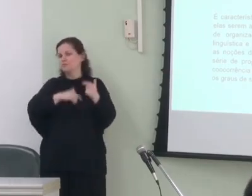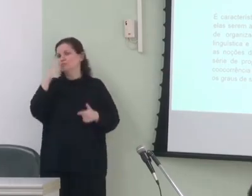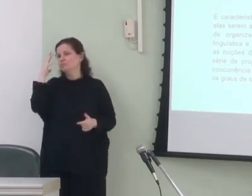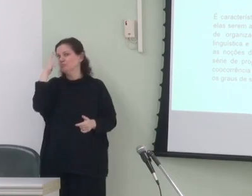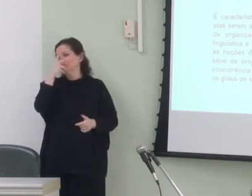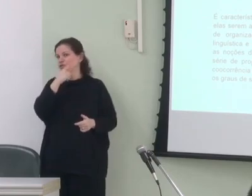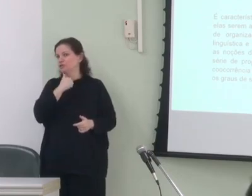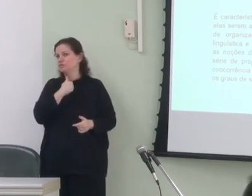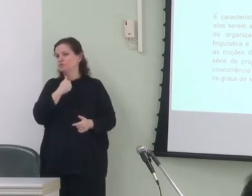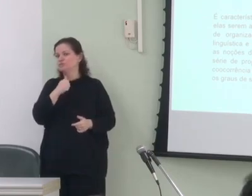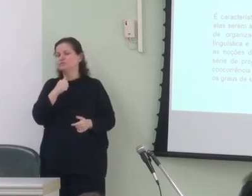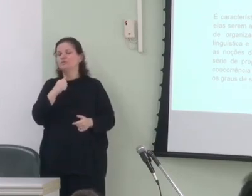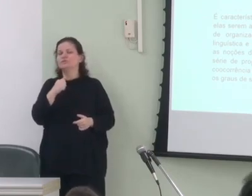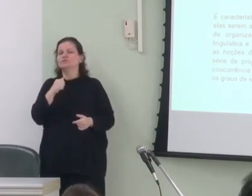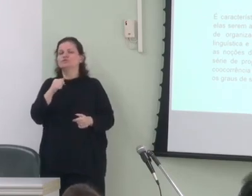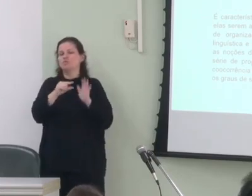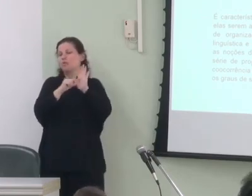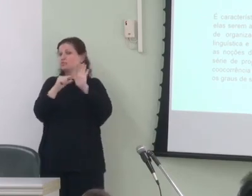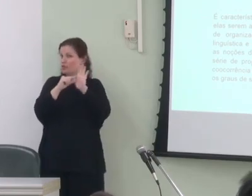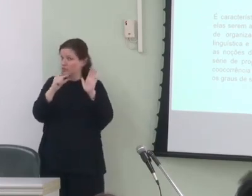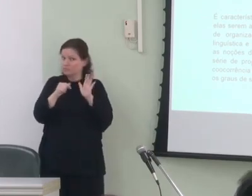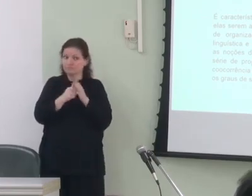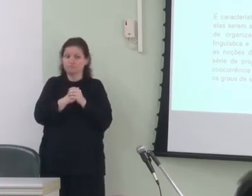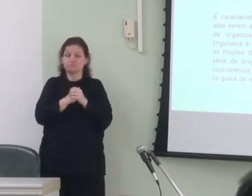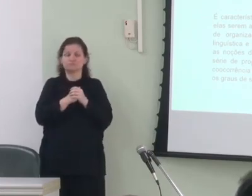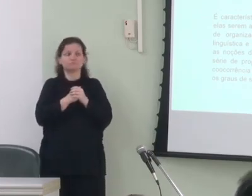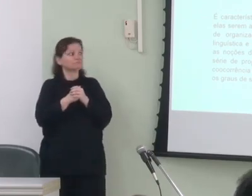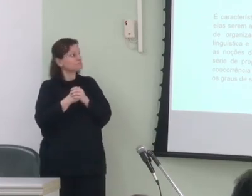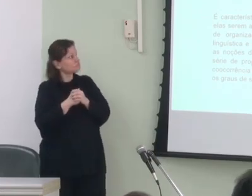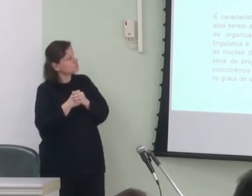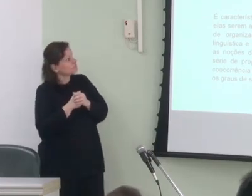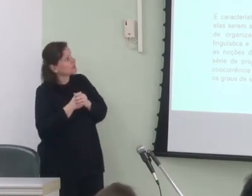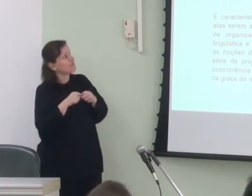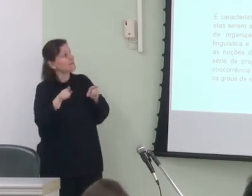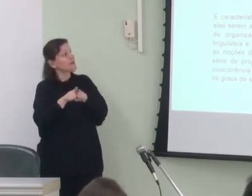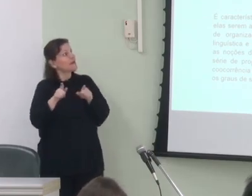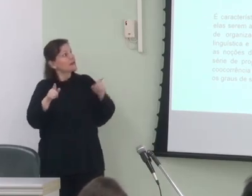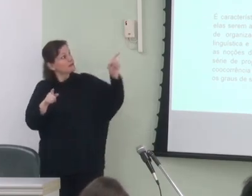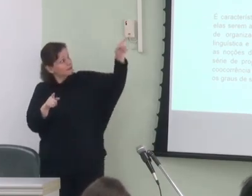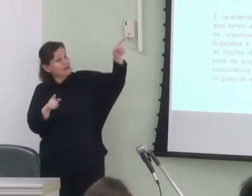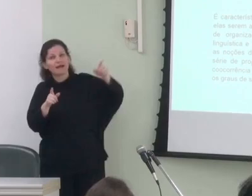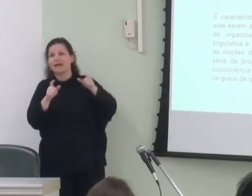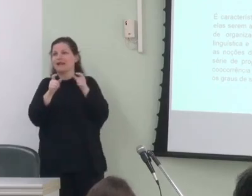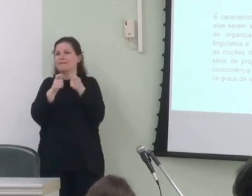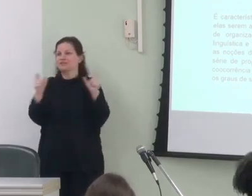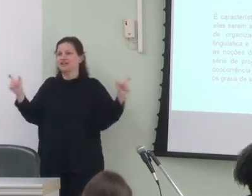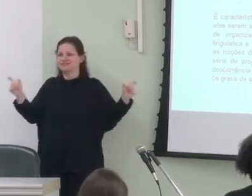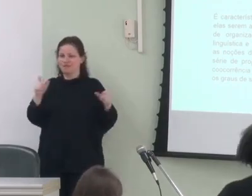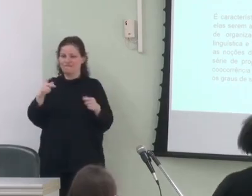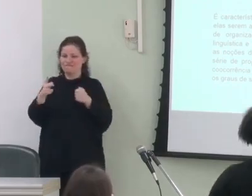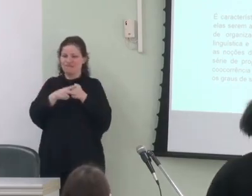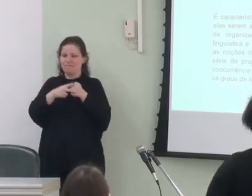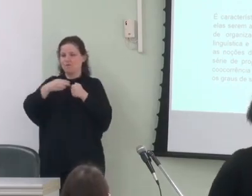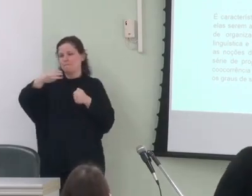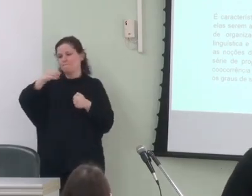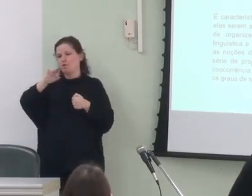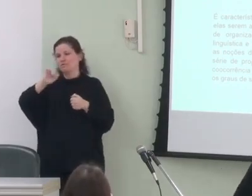do Rengeveld e a da gramaticalização dos verbos modais entre vários outros